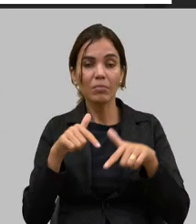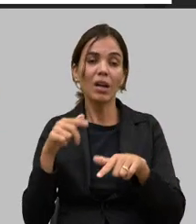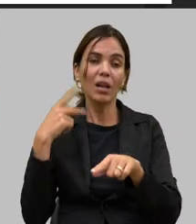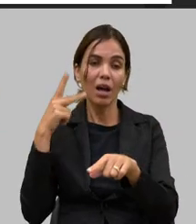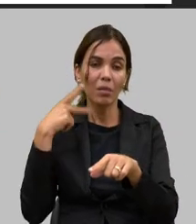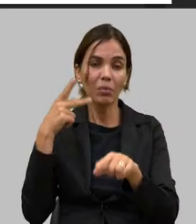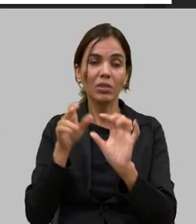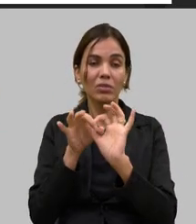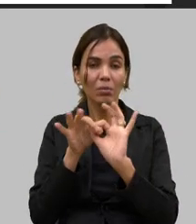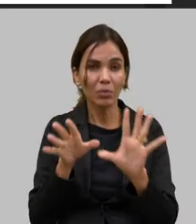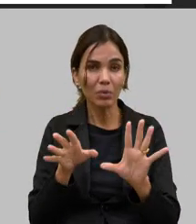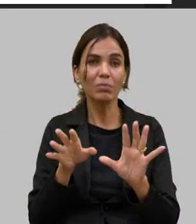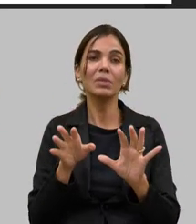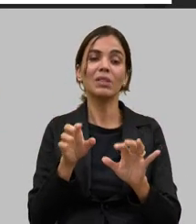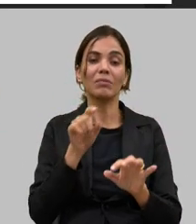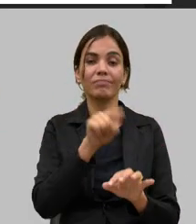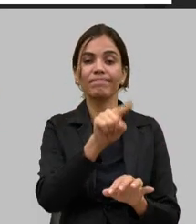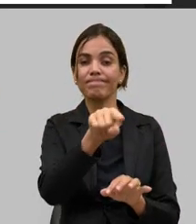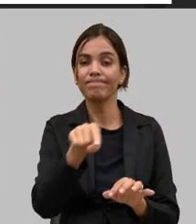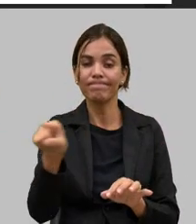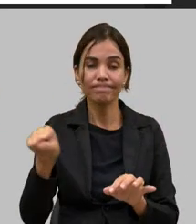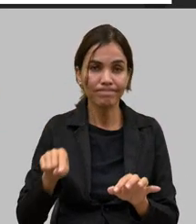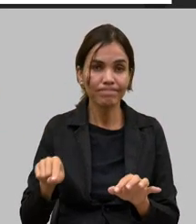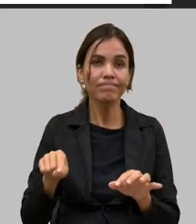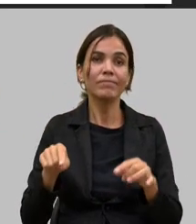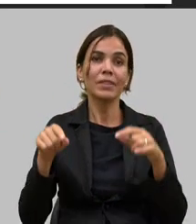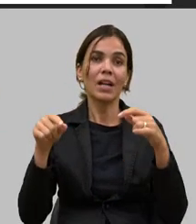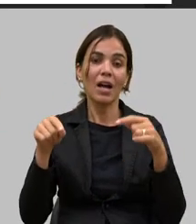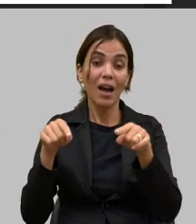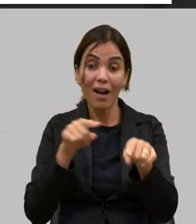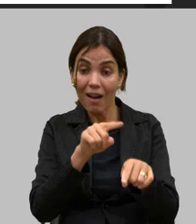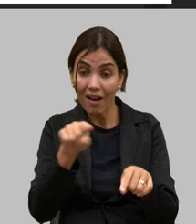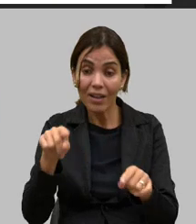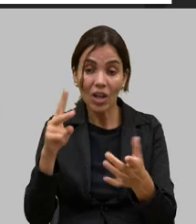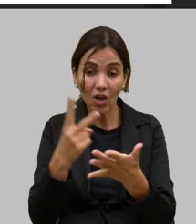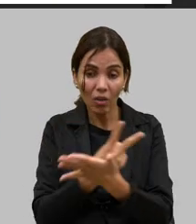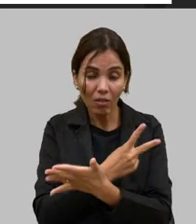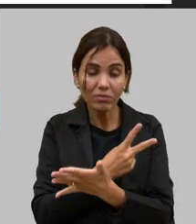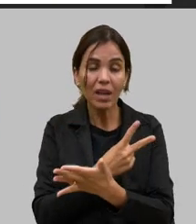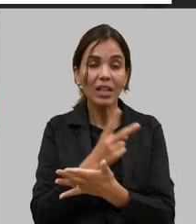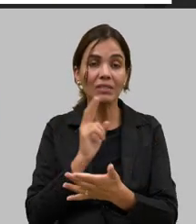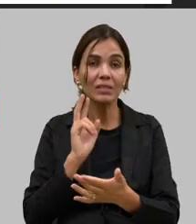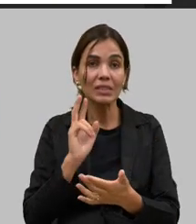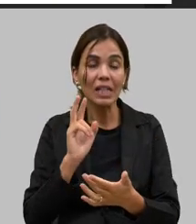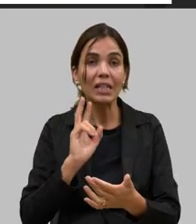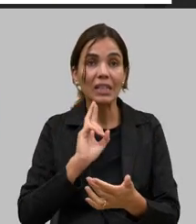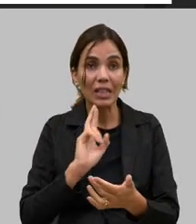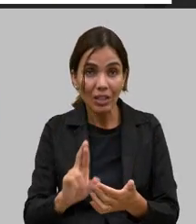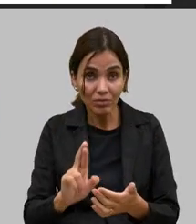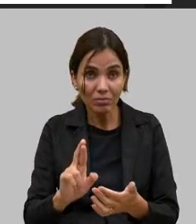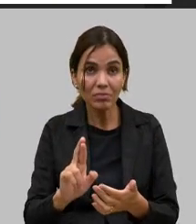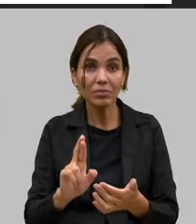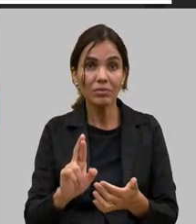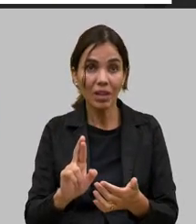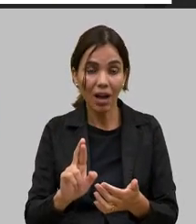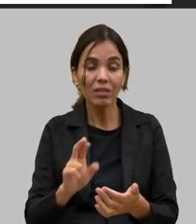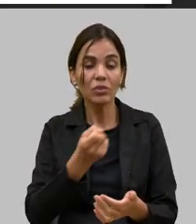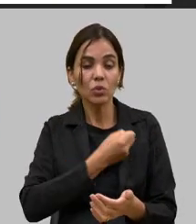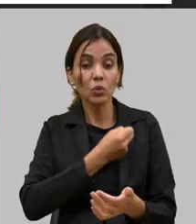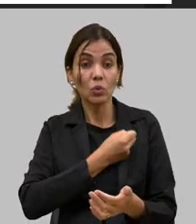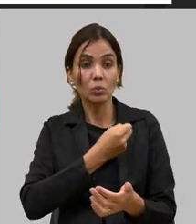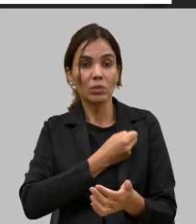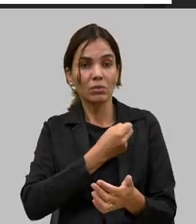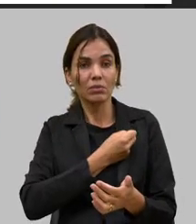lá na ponta é que elas têm resultado e esse resultado vem e os números vão mostrar